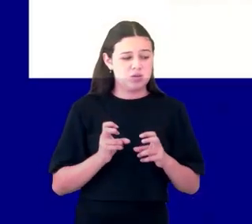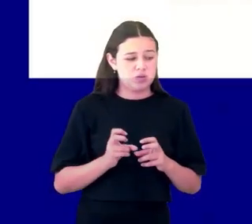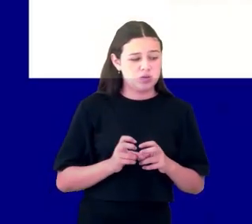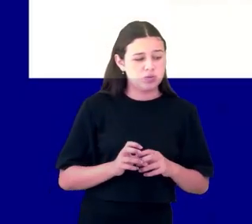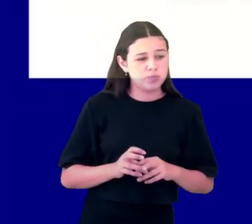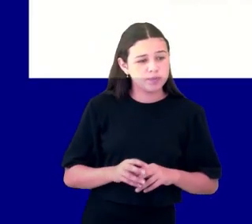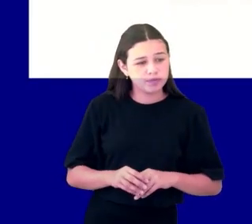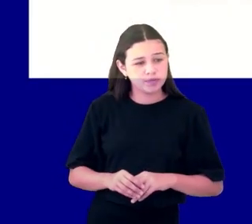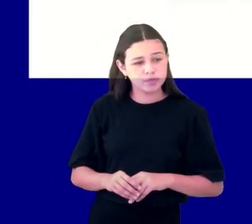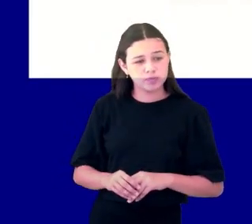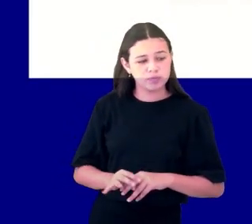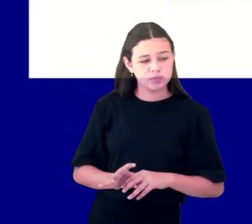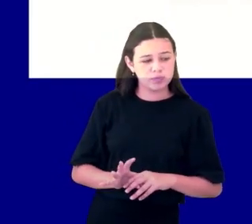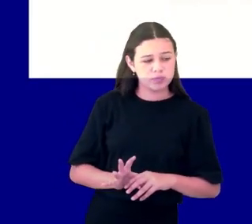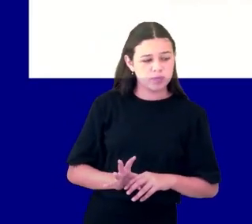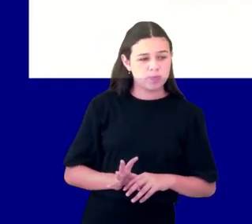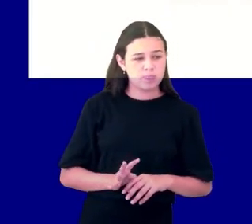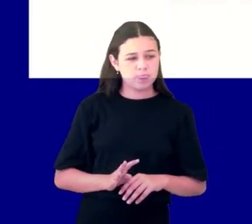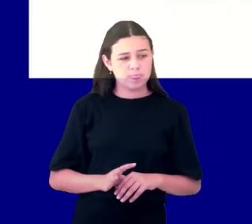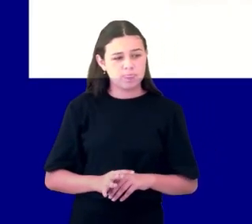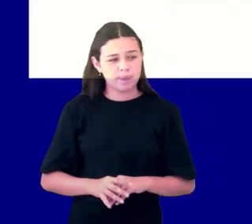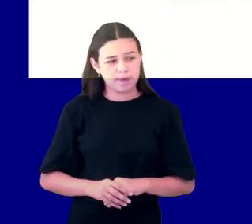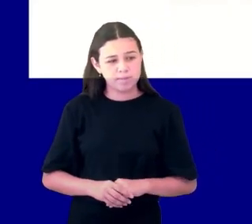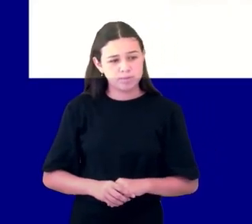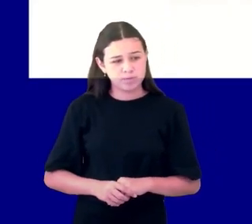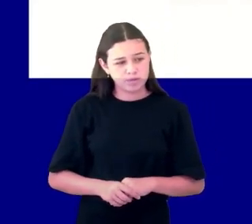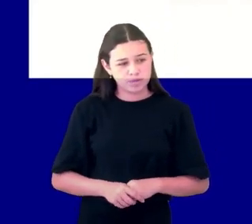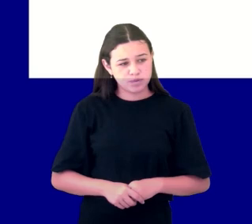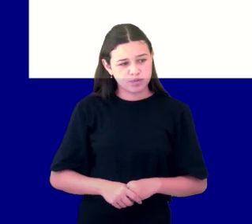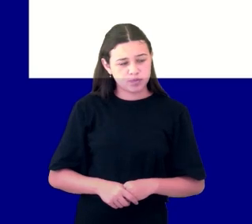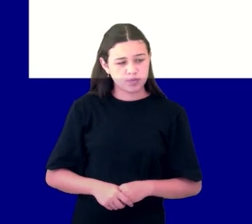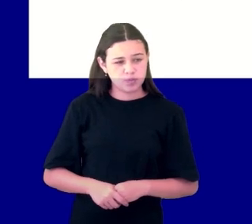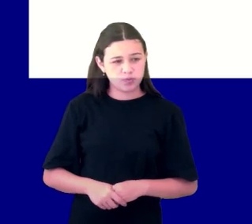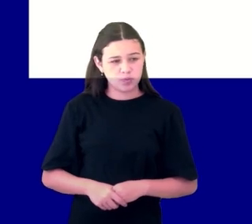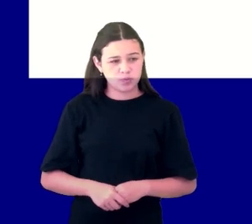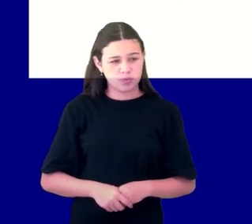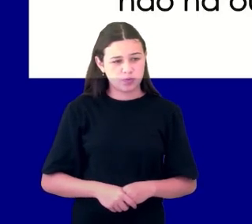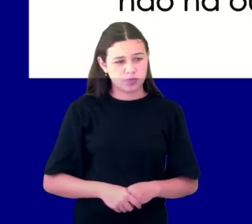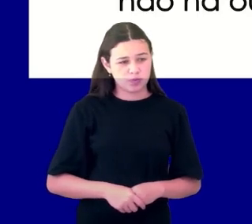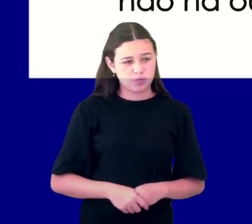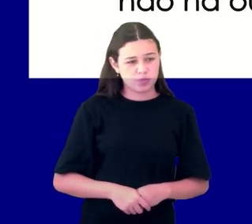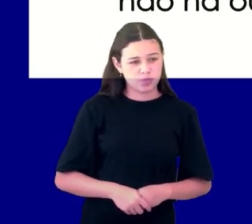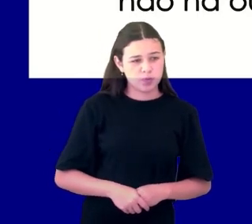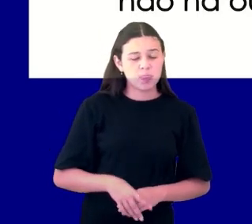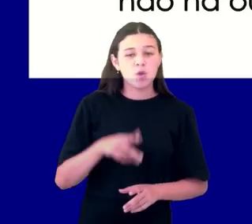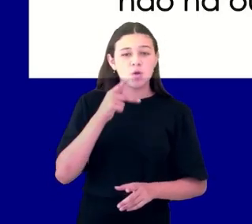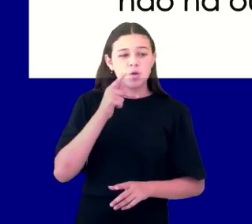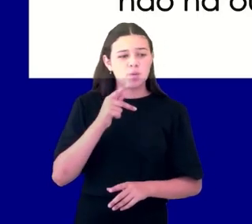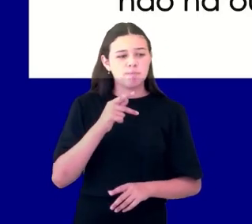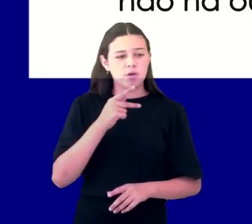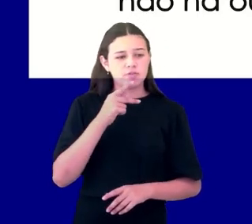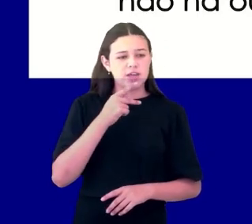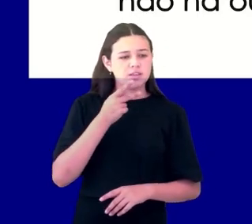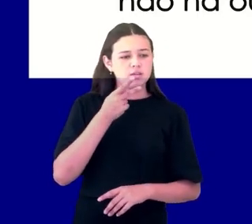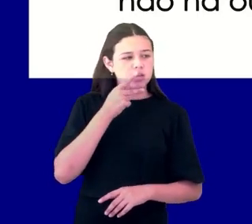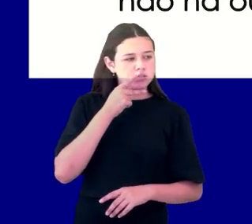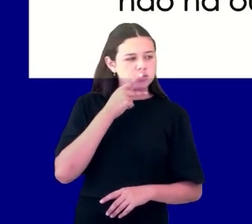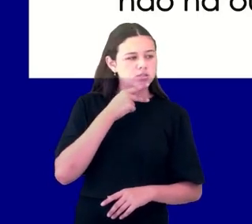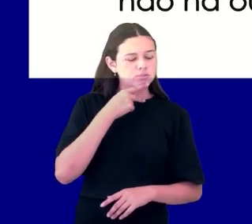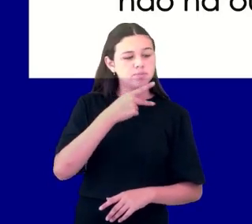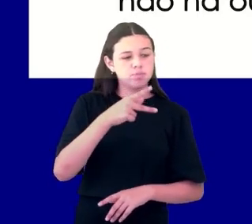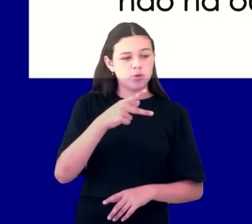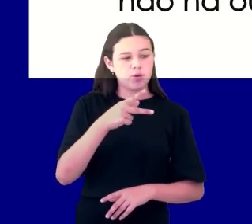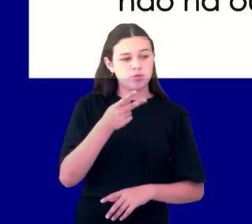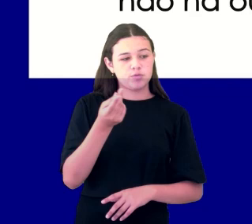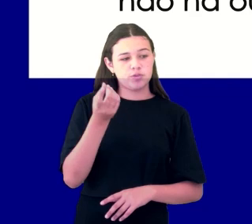Apóstolo, voltei muito, não foi, irmãos? O profeta de Deus vai dizer assim, não a criando para ser um caos.